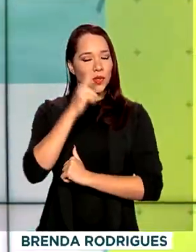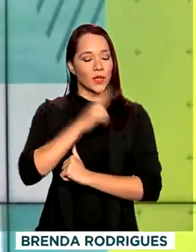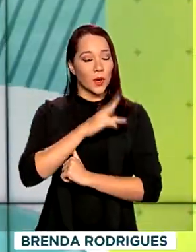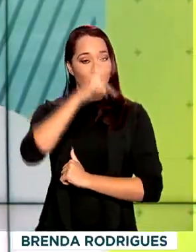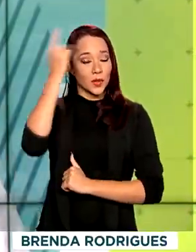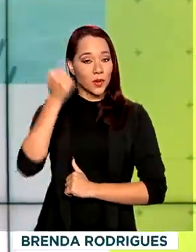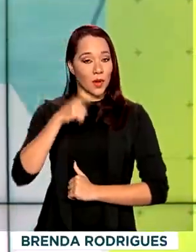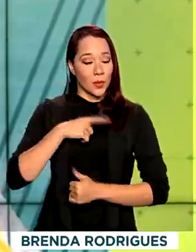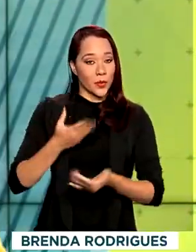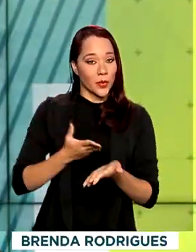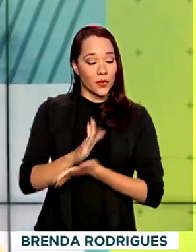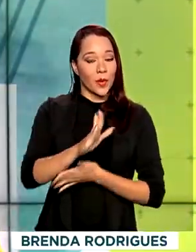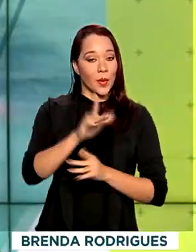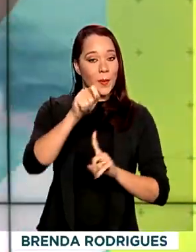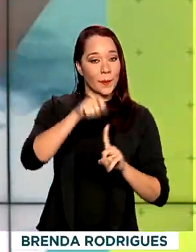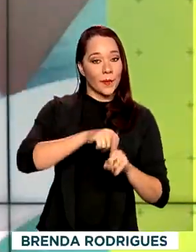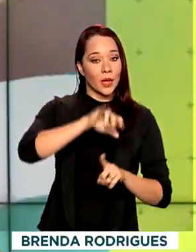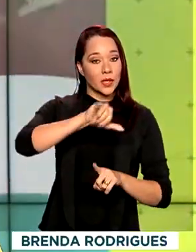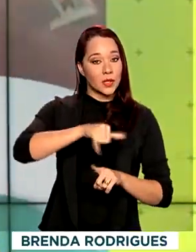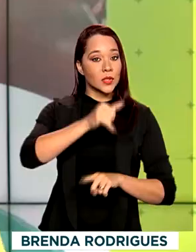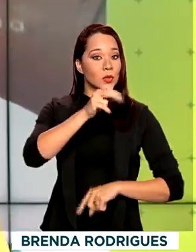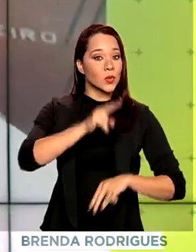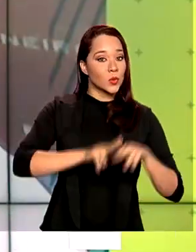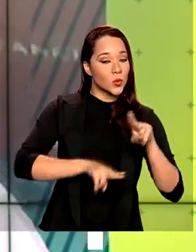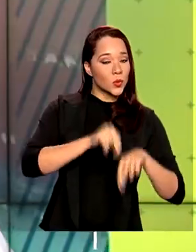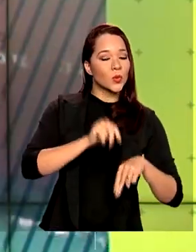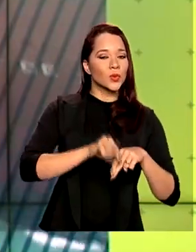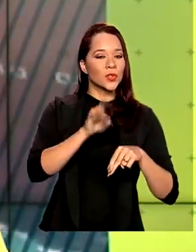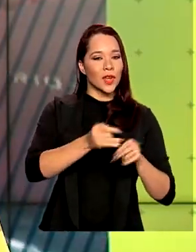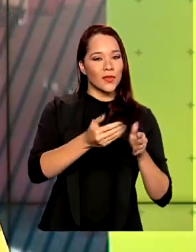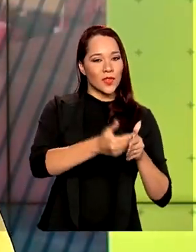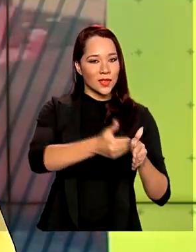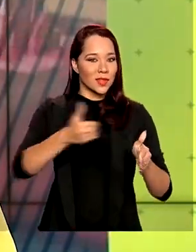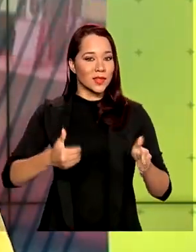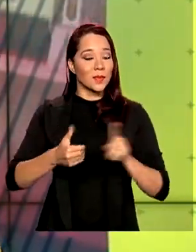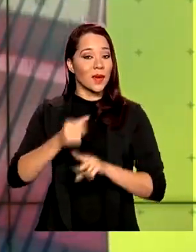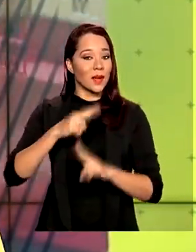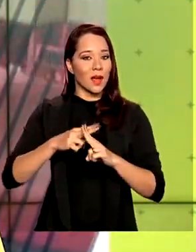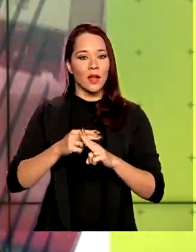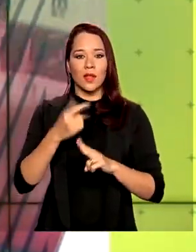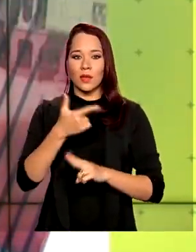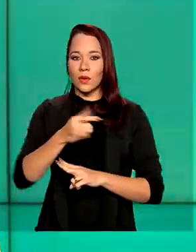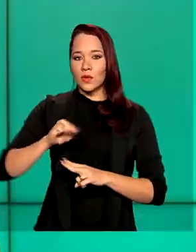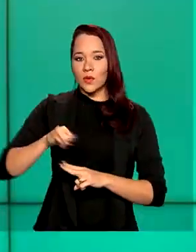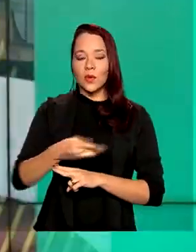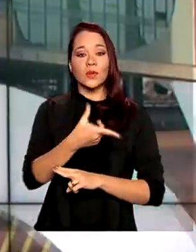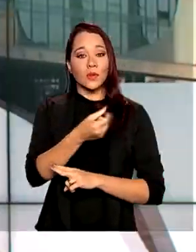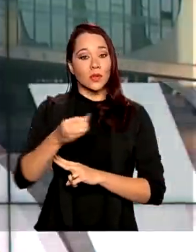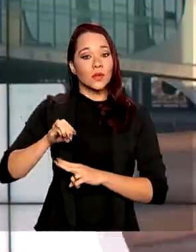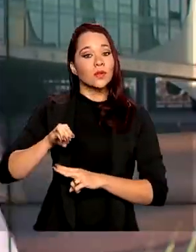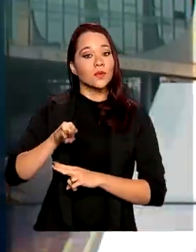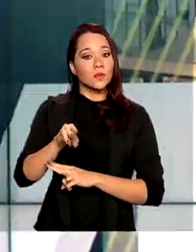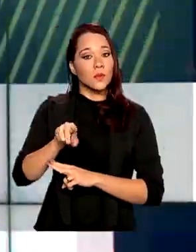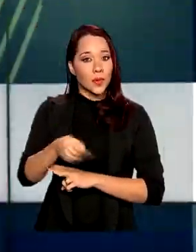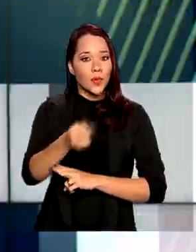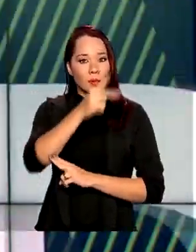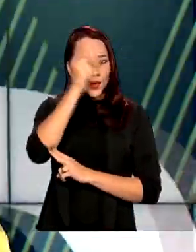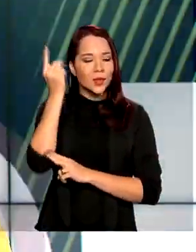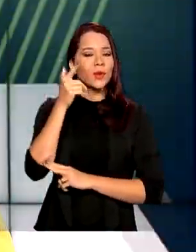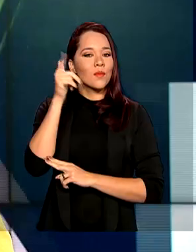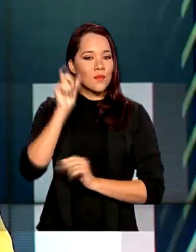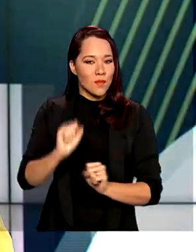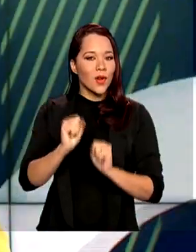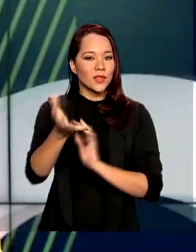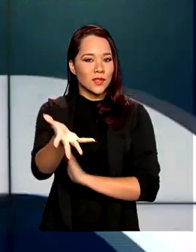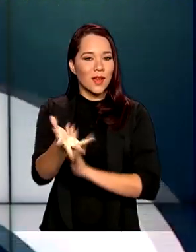aprovados no início de junho foi antecipado pela Caixa. 2,4 milhões de beneficiários vão poder sacar o